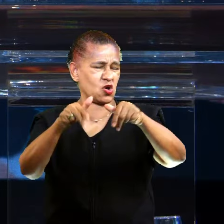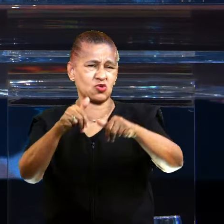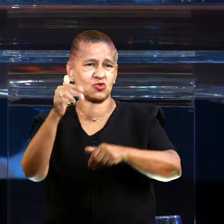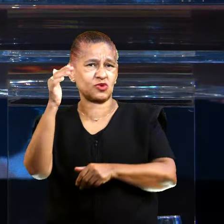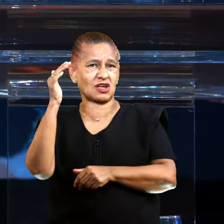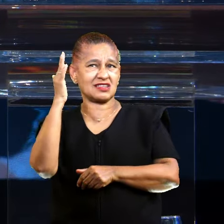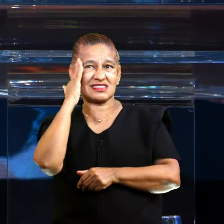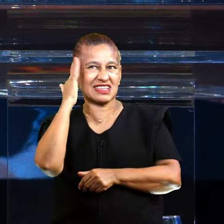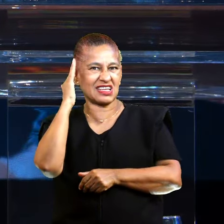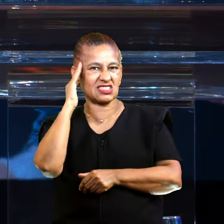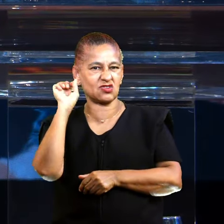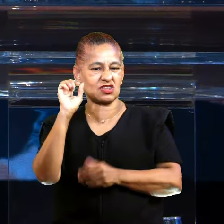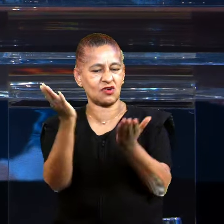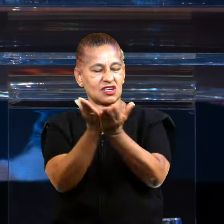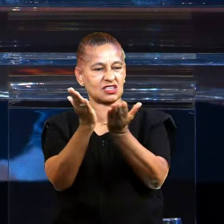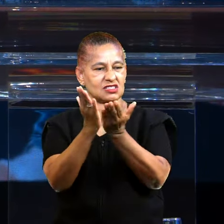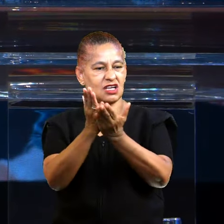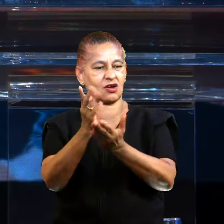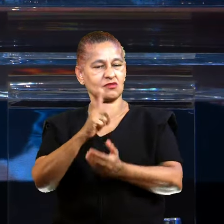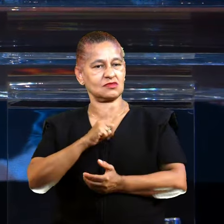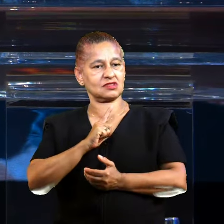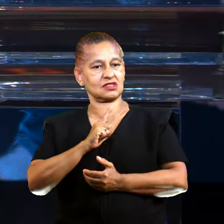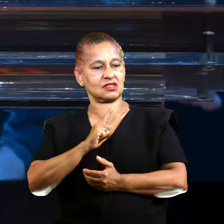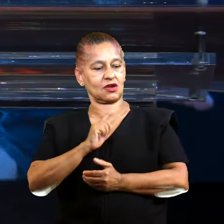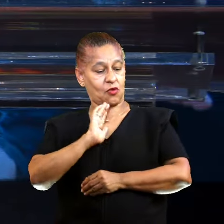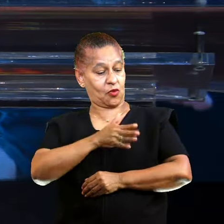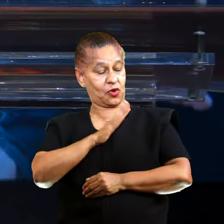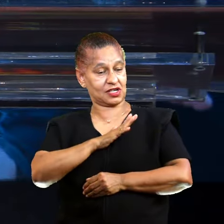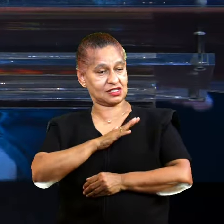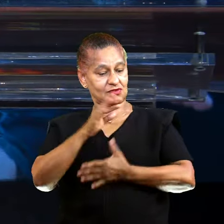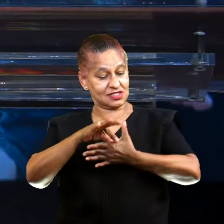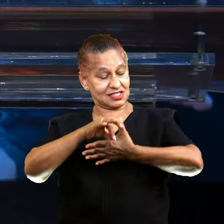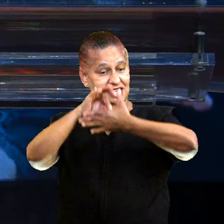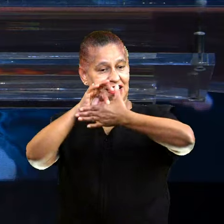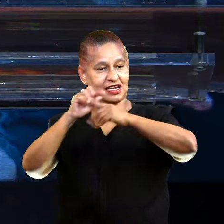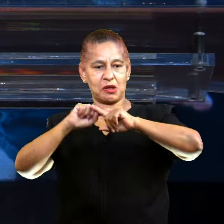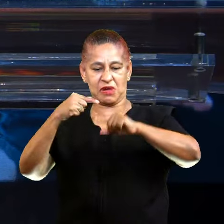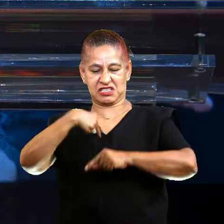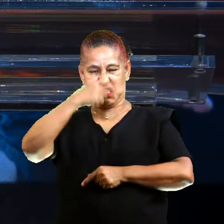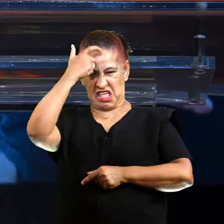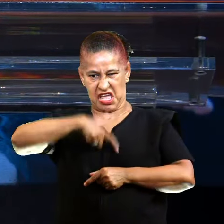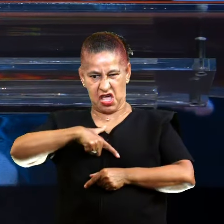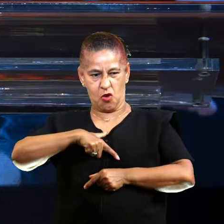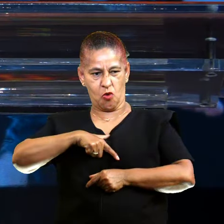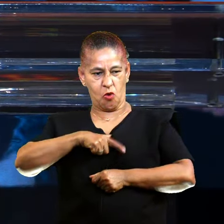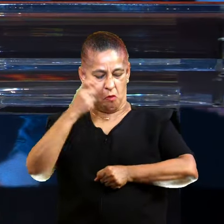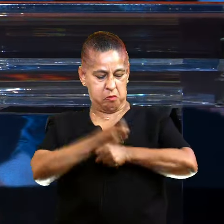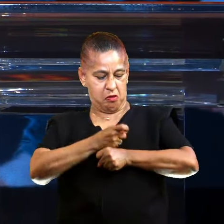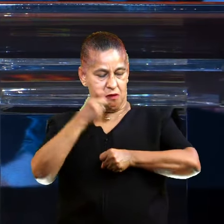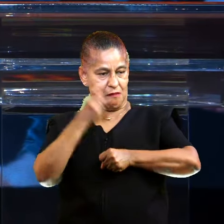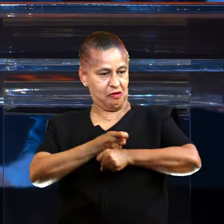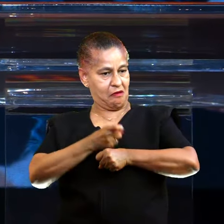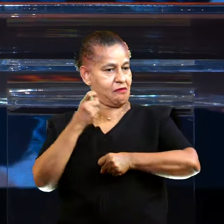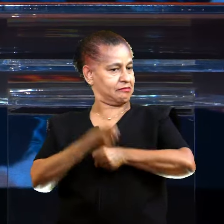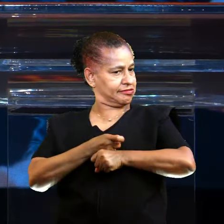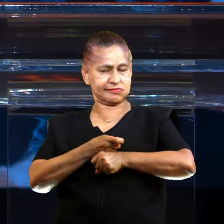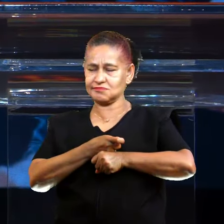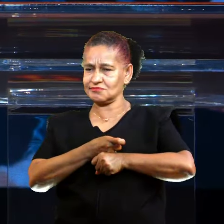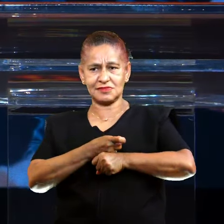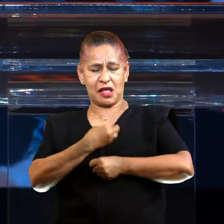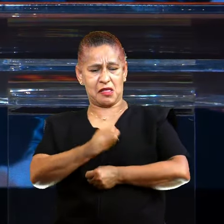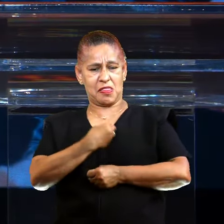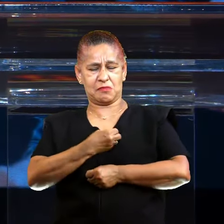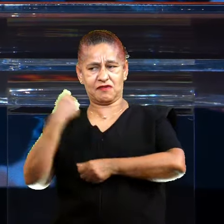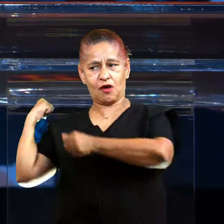cristão tem que ter um coração de carne. Eu tinha um coração de pedra. E no decorrer dessa minha vida, com esse